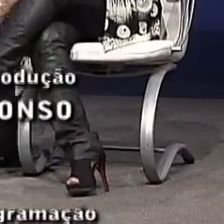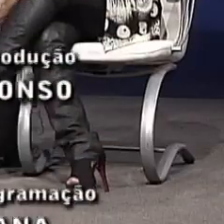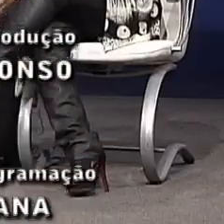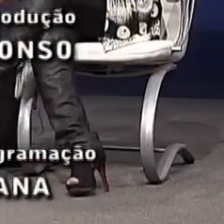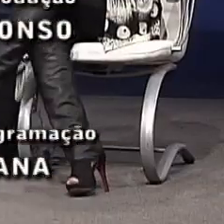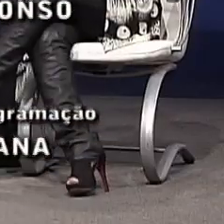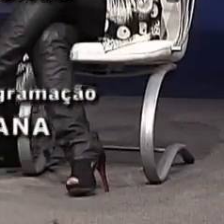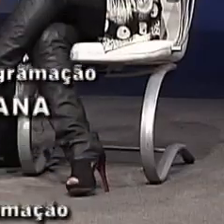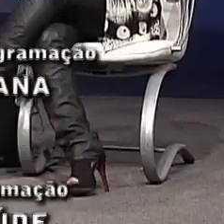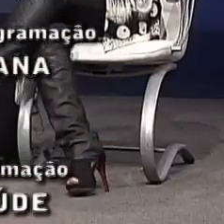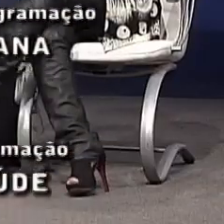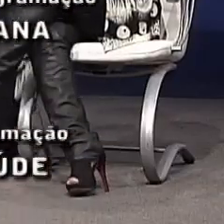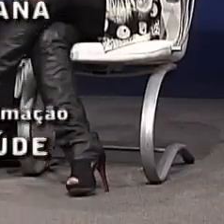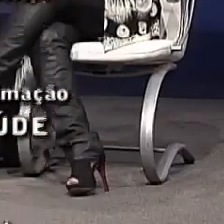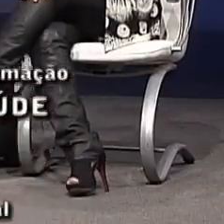Tchau,